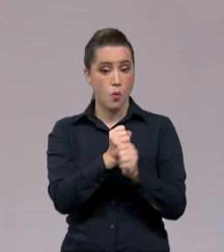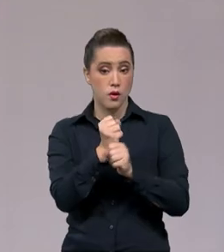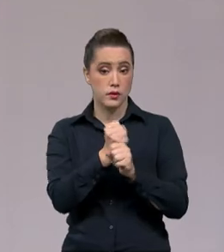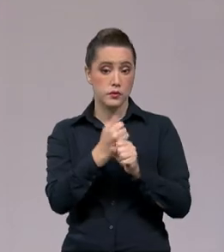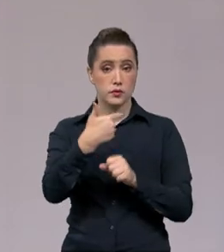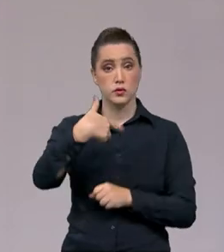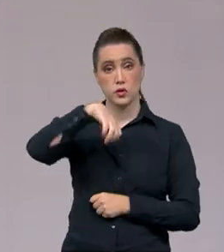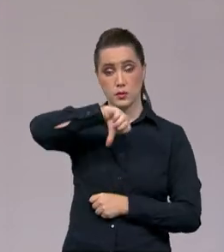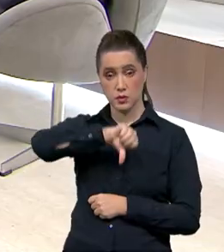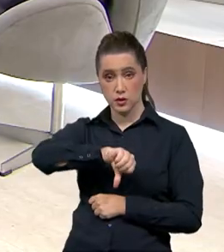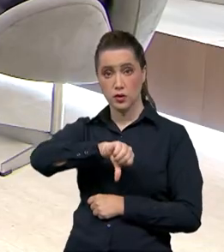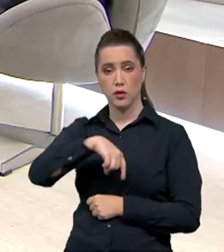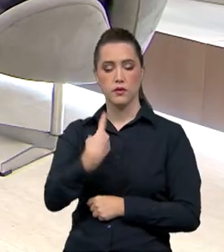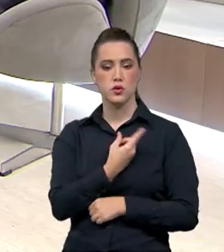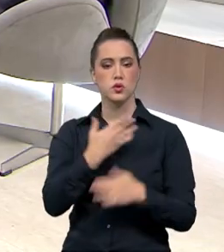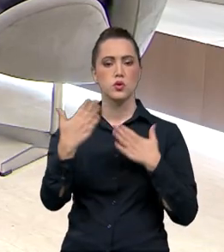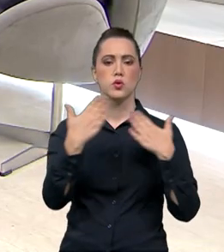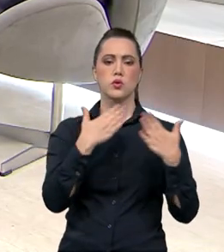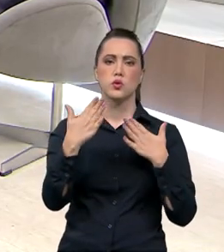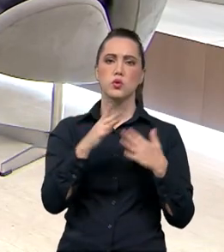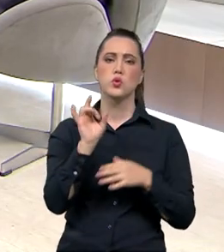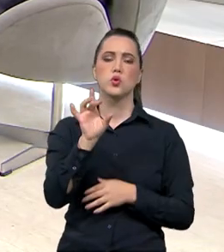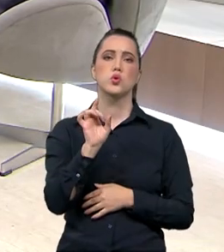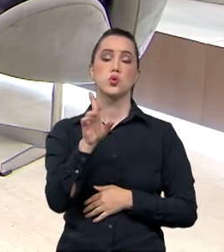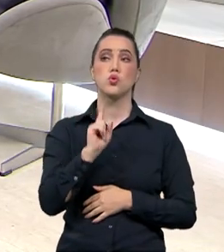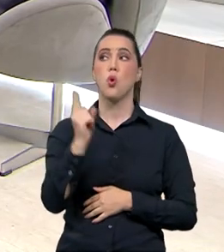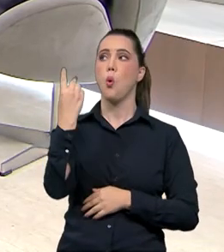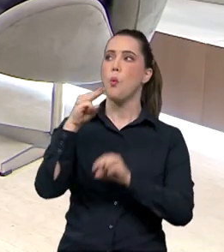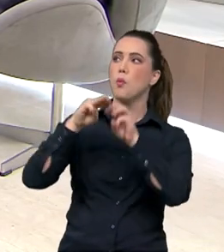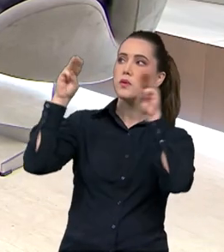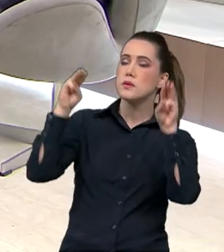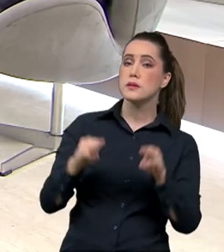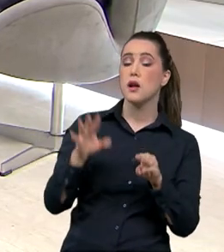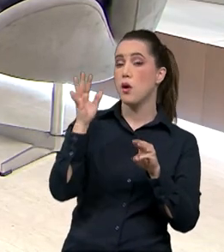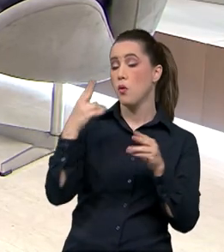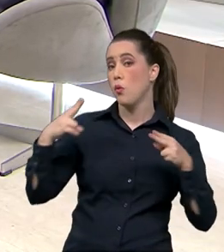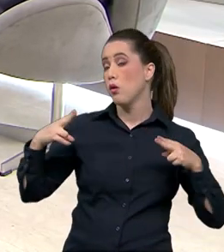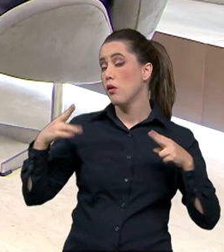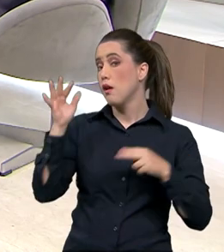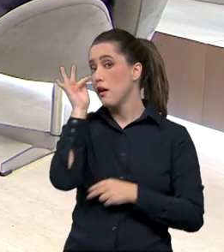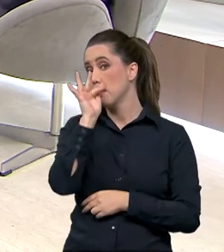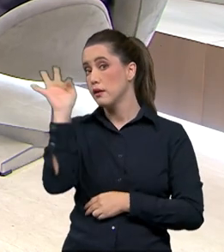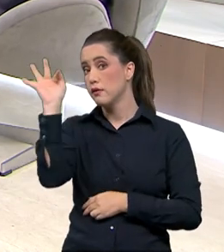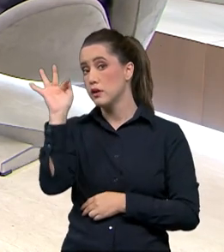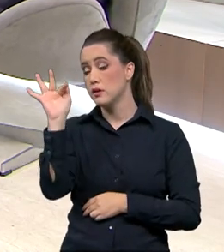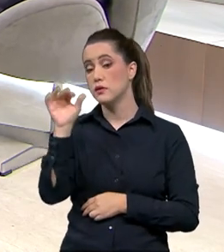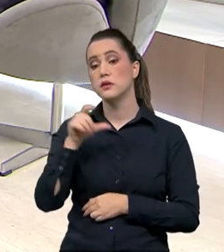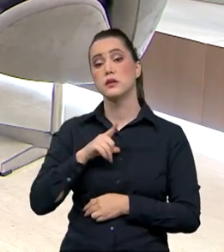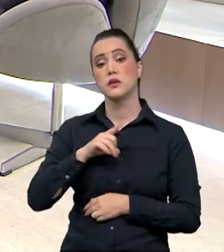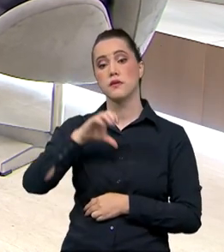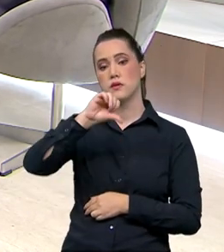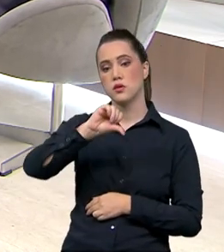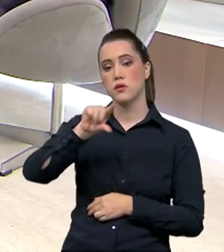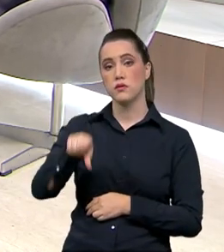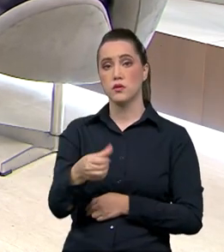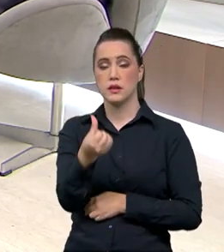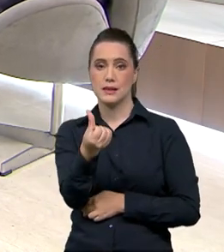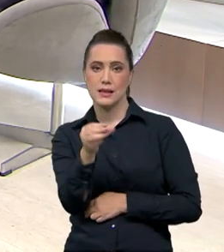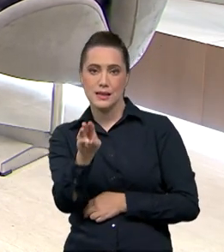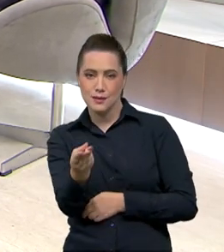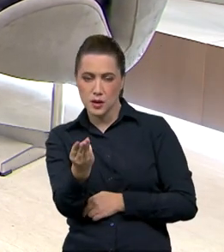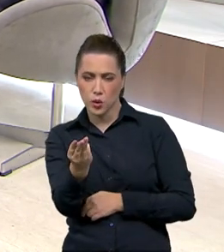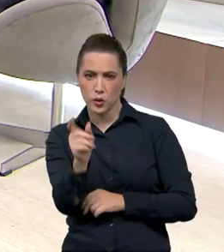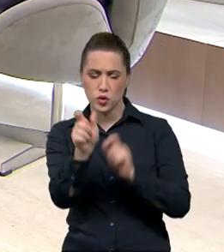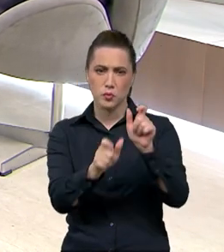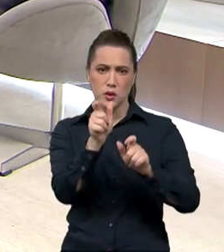para a gente ter uma comparação, só o Museu de Louvre, em Paris, na França, ele recebeu 9,6 milhões de